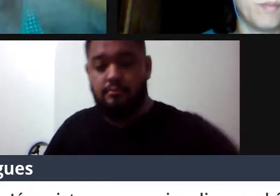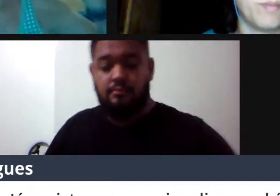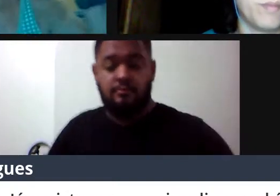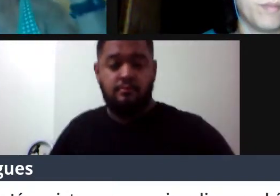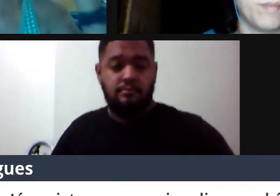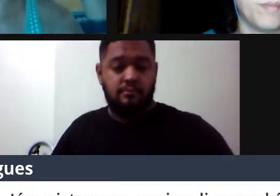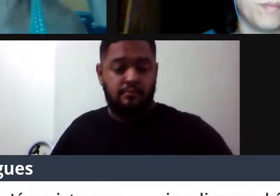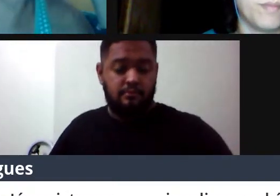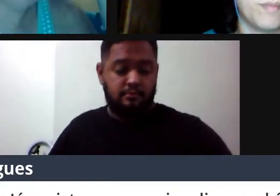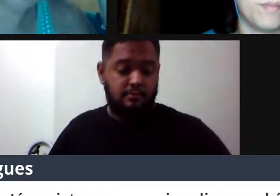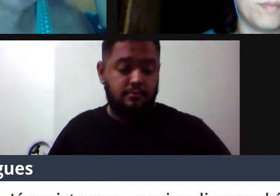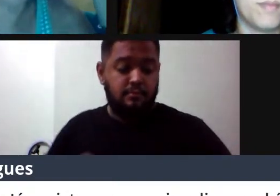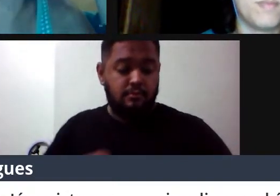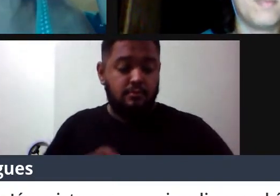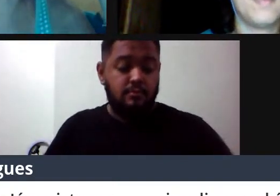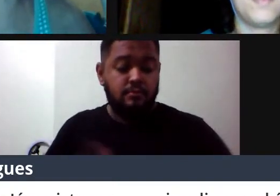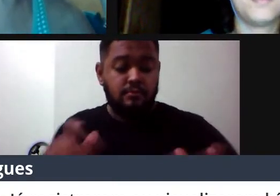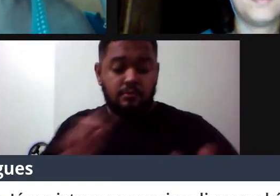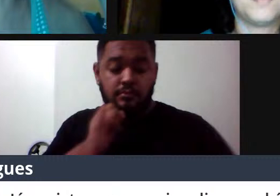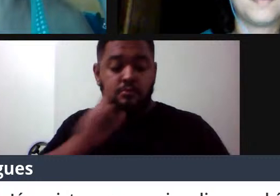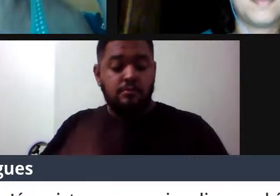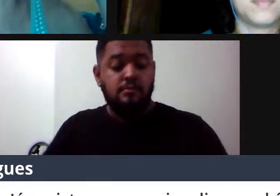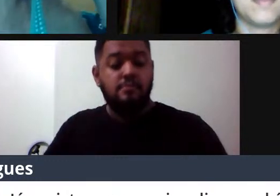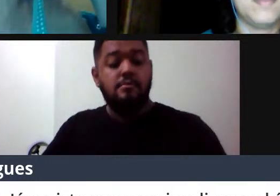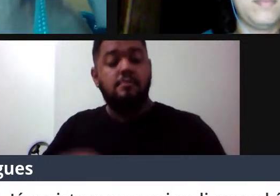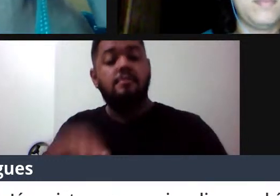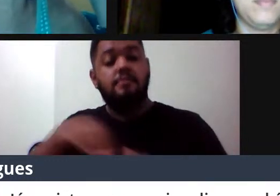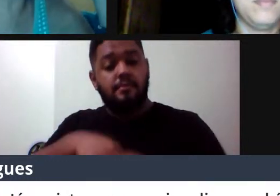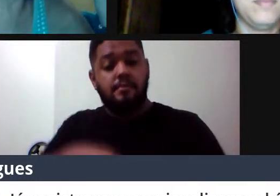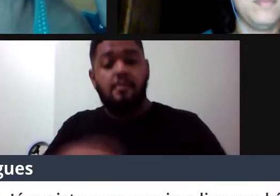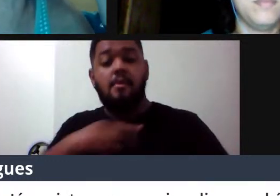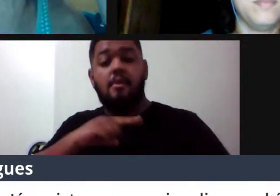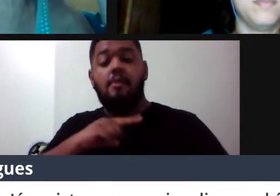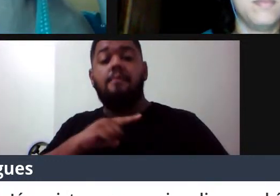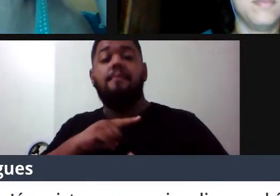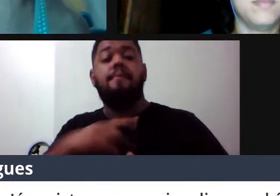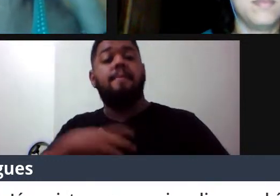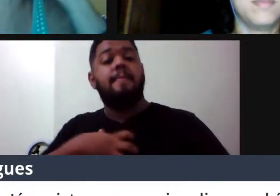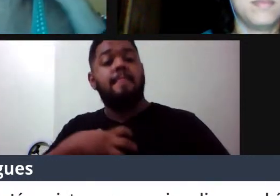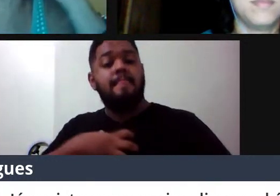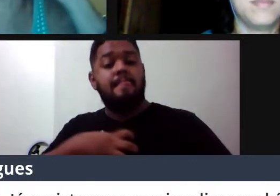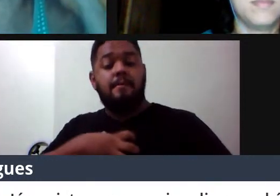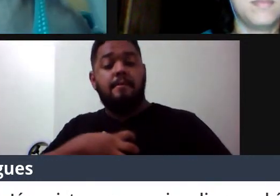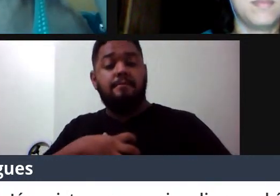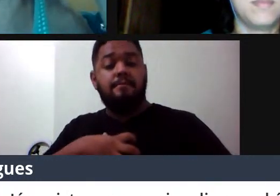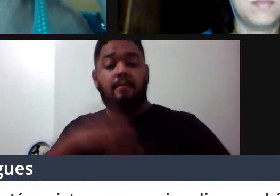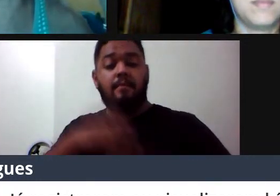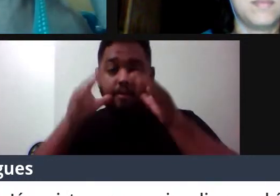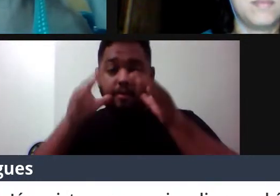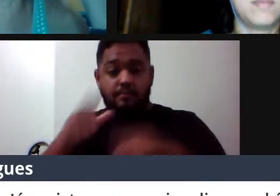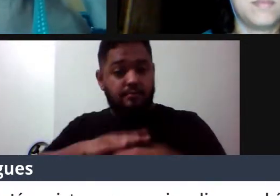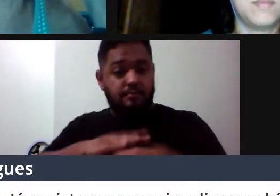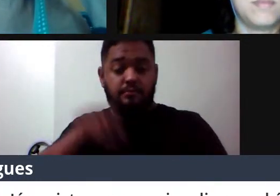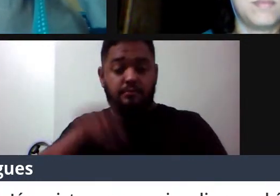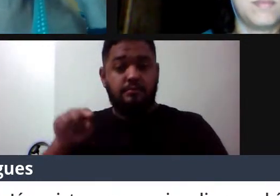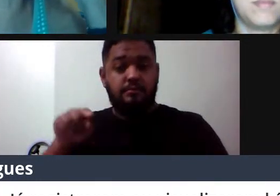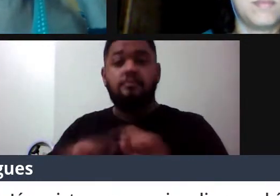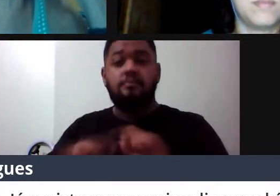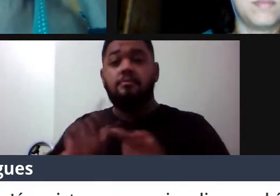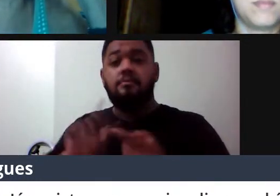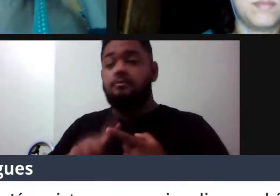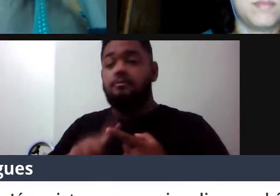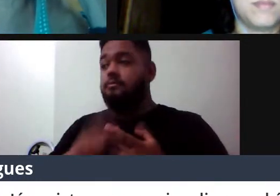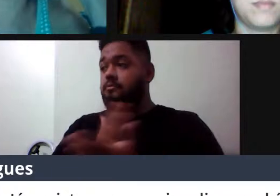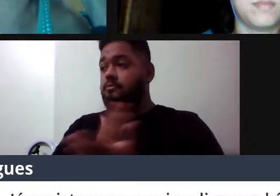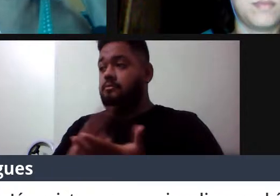em cativeiro e envolvem espécies com comportamento mais flexível, que, inclusive, também são as que estão mais em cativeiro, como é o caso do túrso dos truncados,